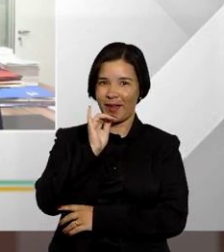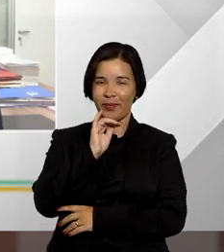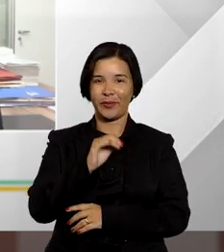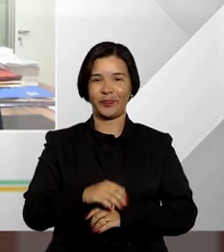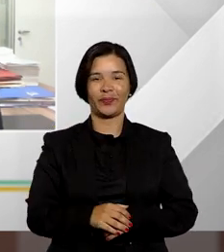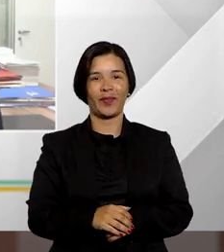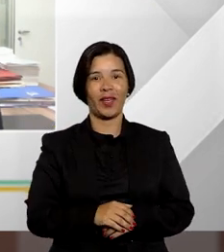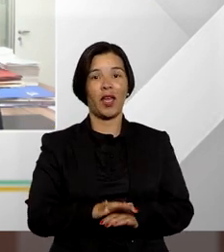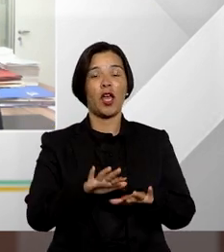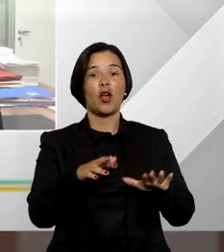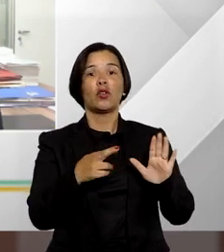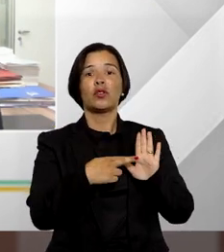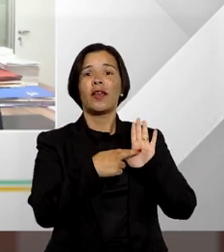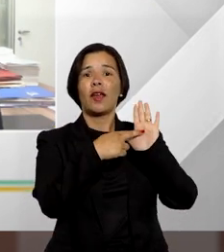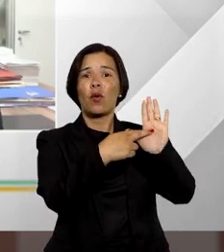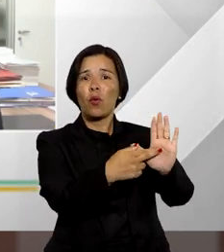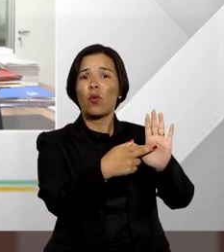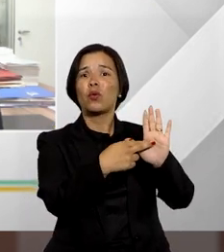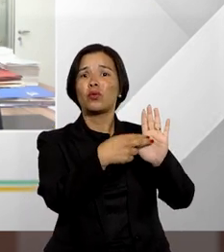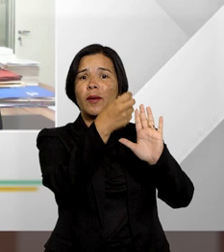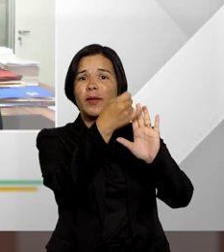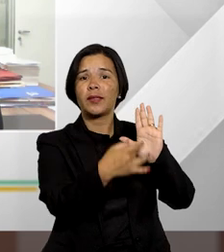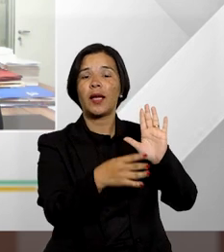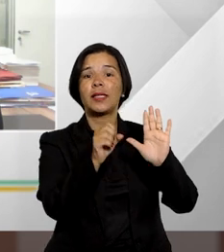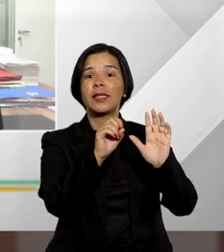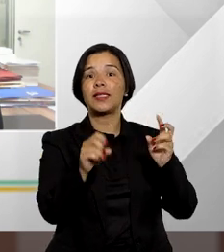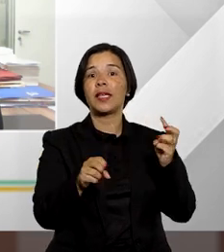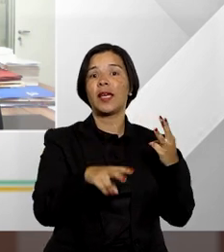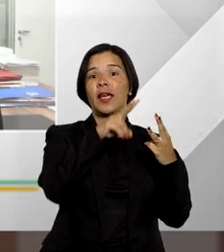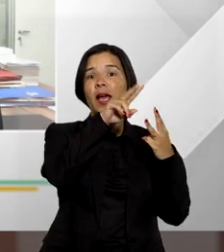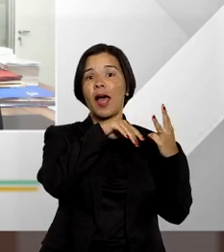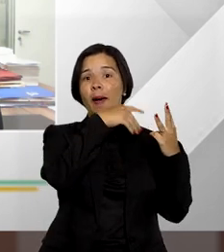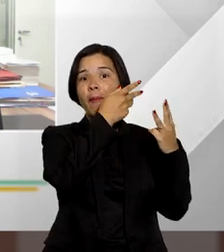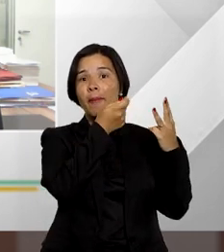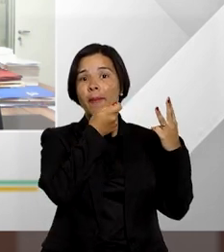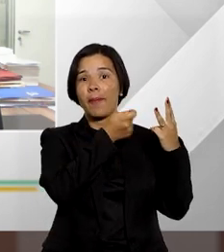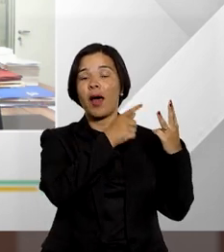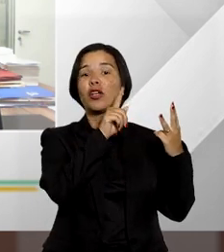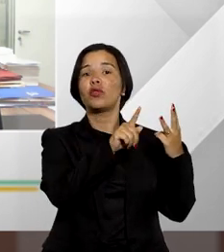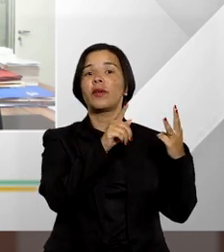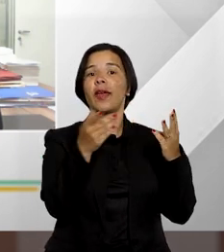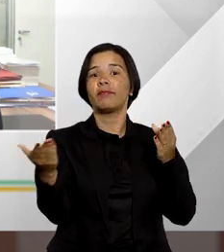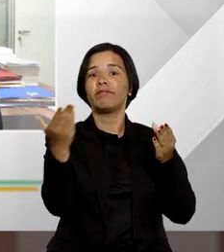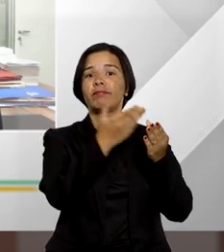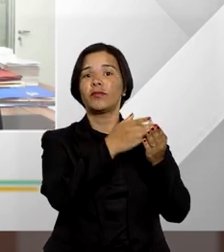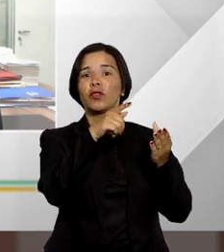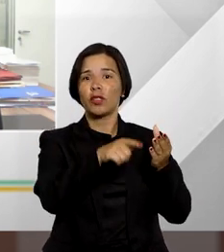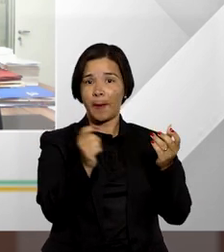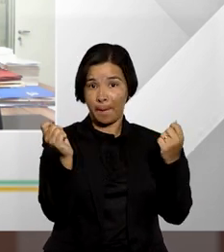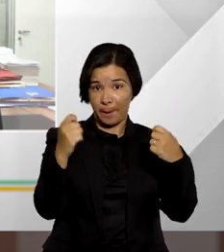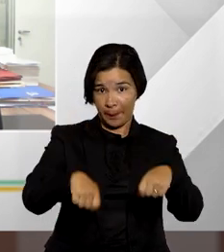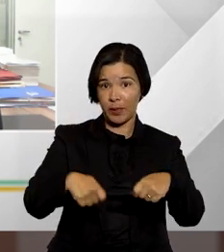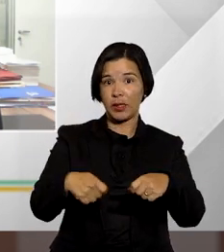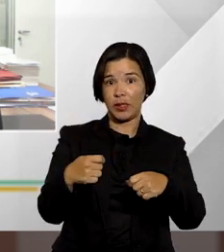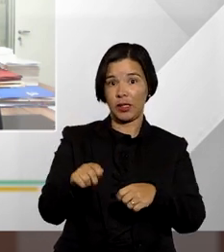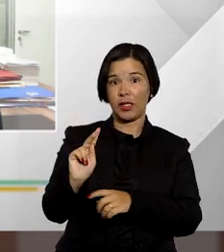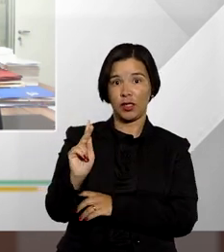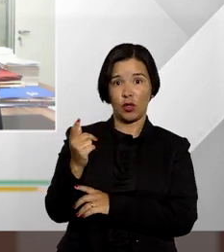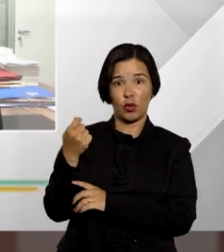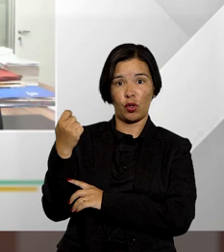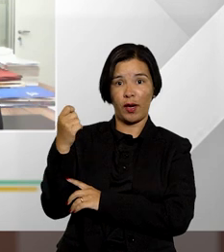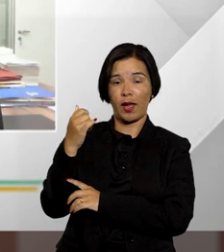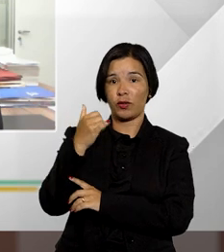se num desses recursos apresentados a outra parte não expuser contra razões ainda assim são cabíveis tais honorários recursosais?